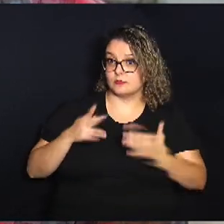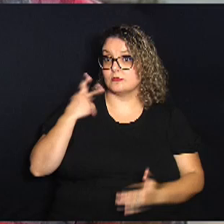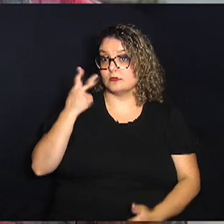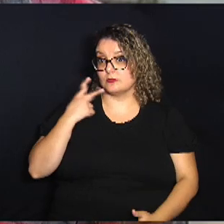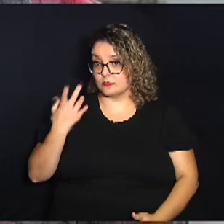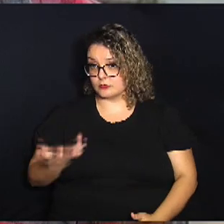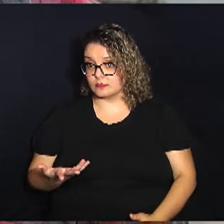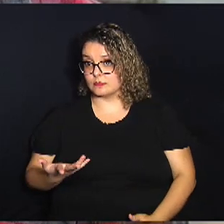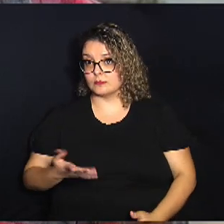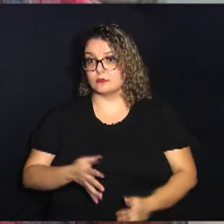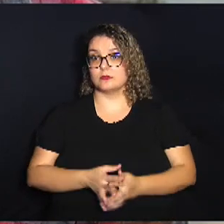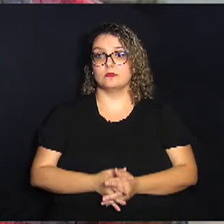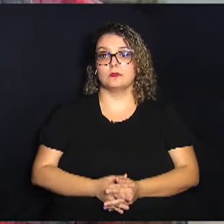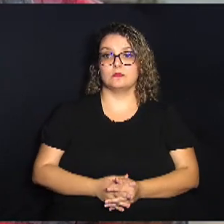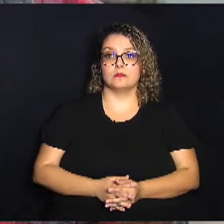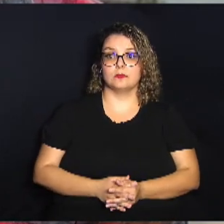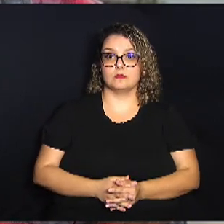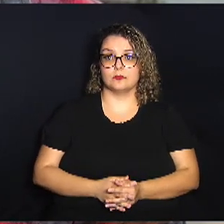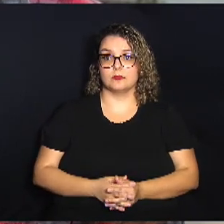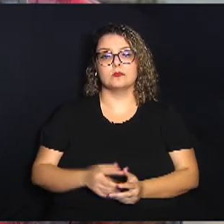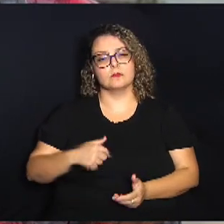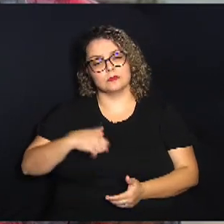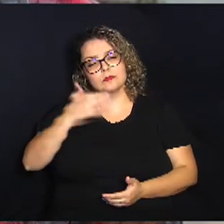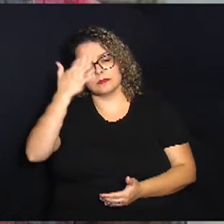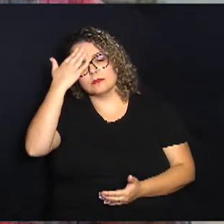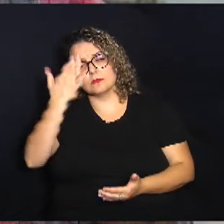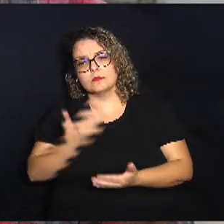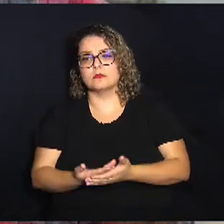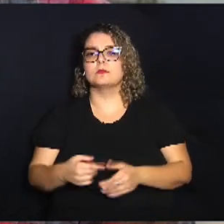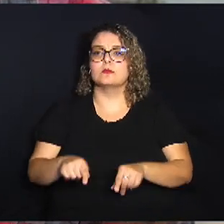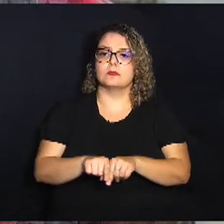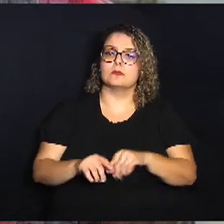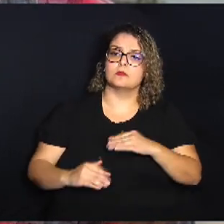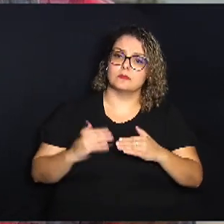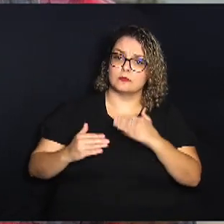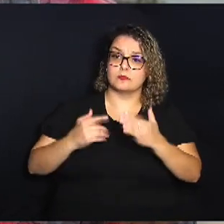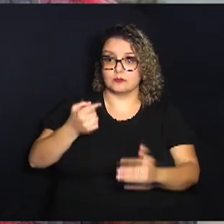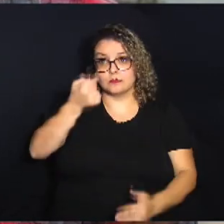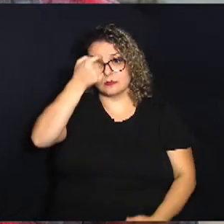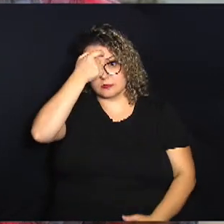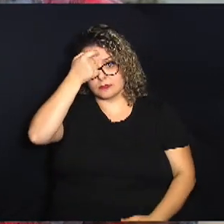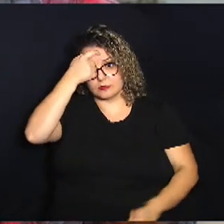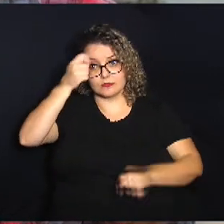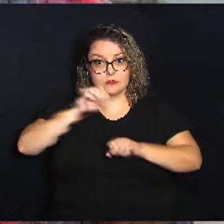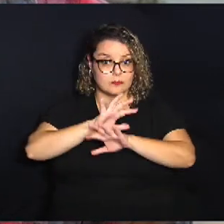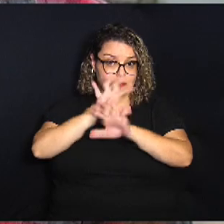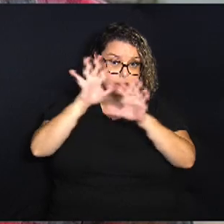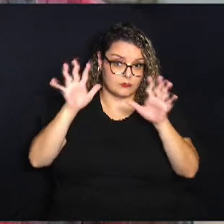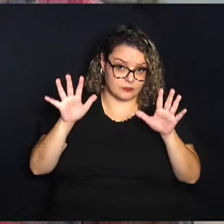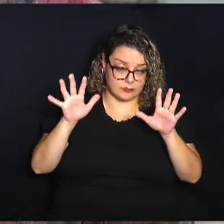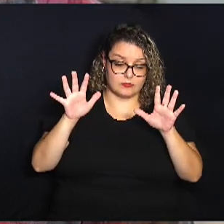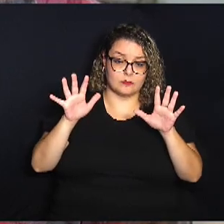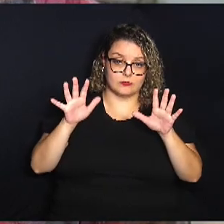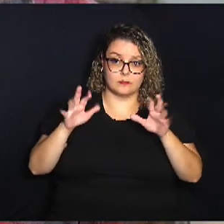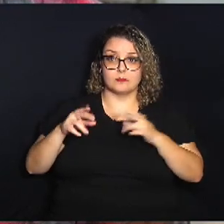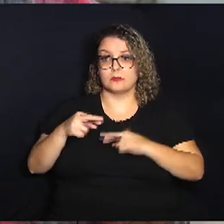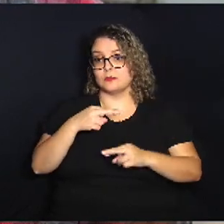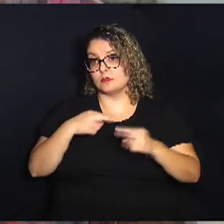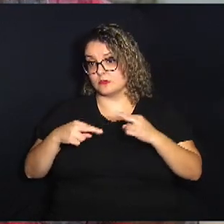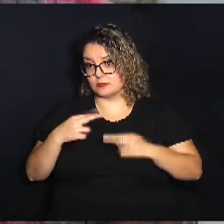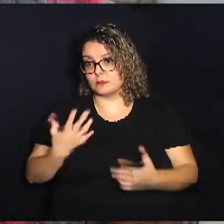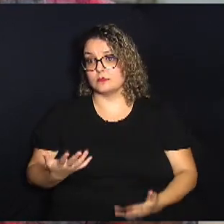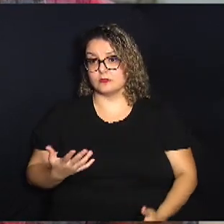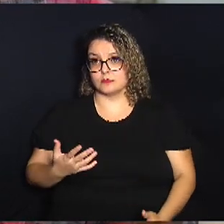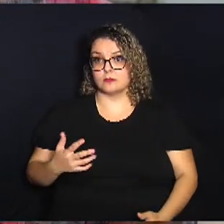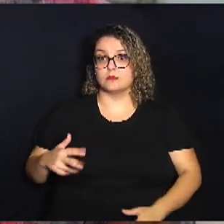eu creio que eles também vão começar a desenvolver uma consciência mais clara a respeito da